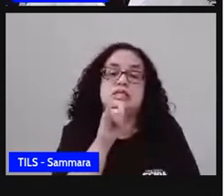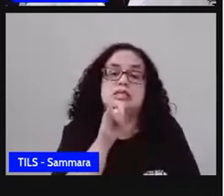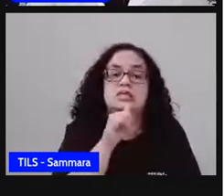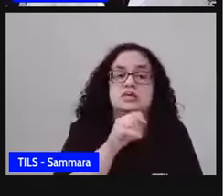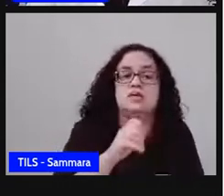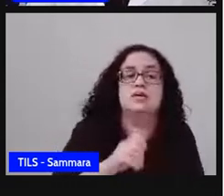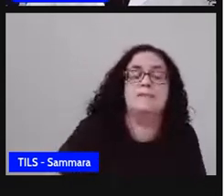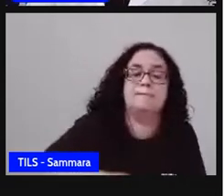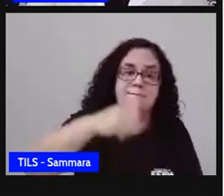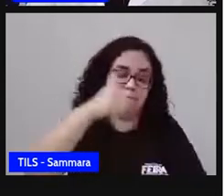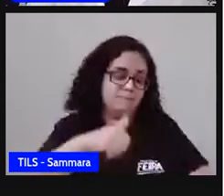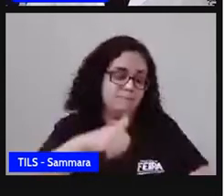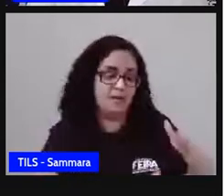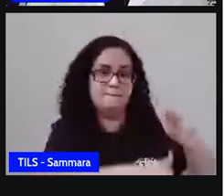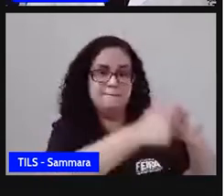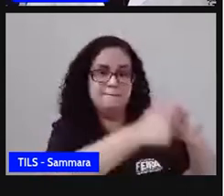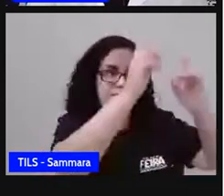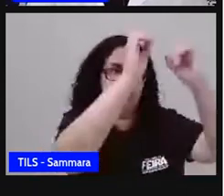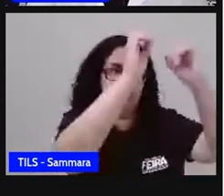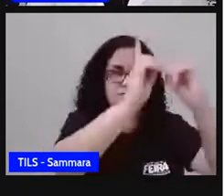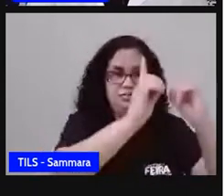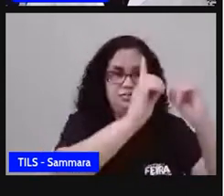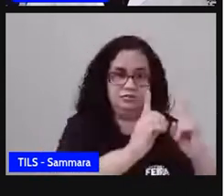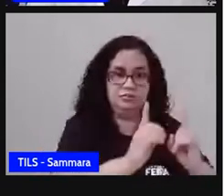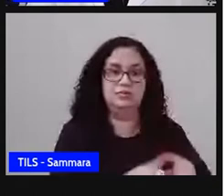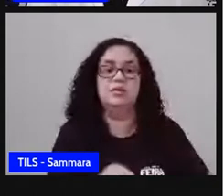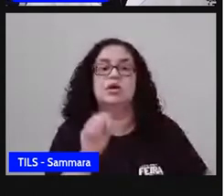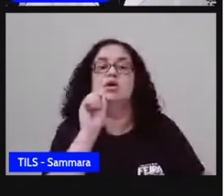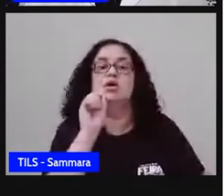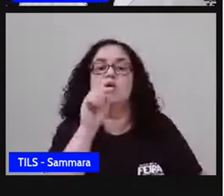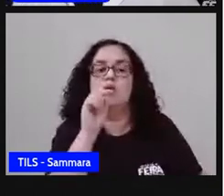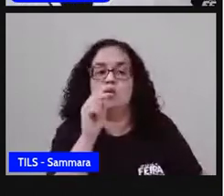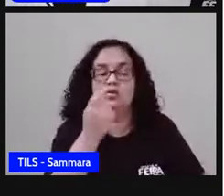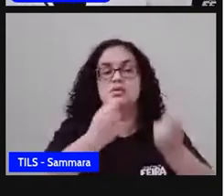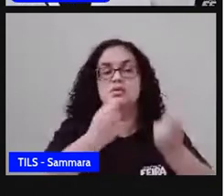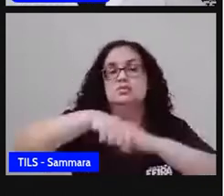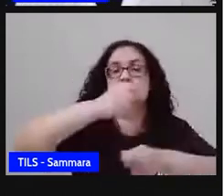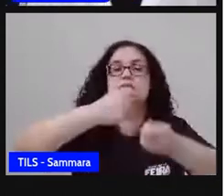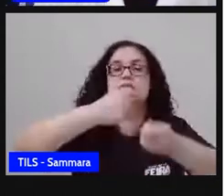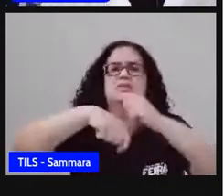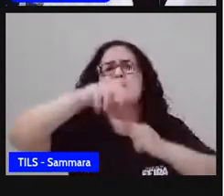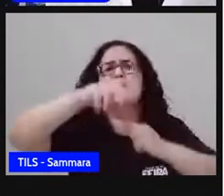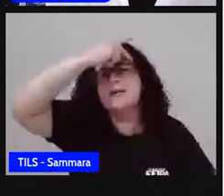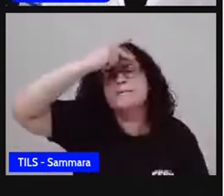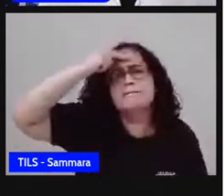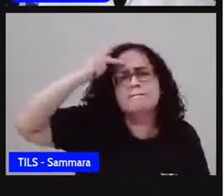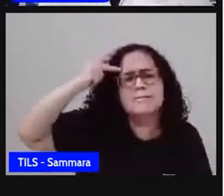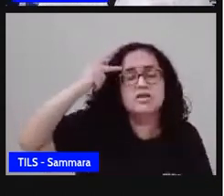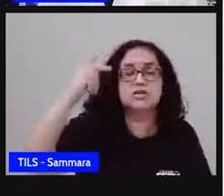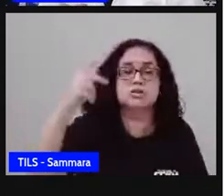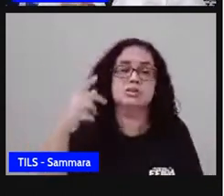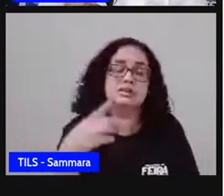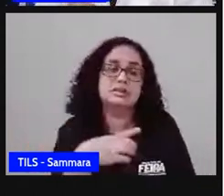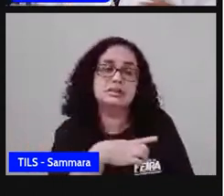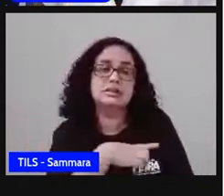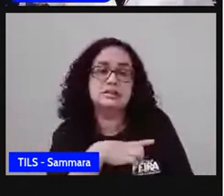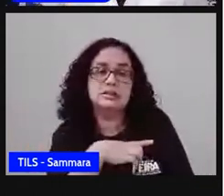primeira barra aqui, que é o conselho de administração. Pessoas que têm